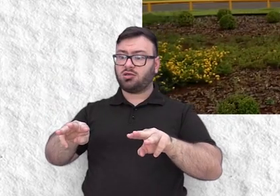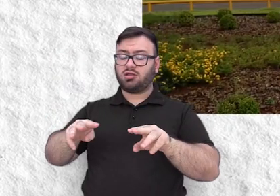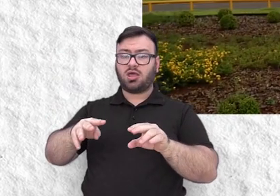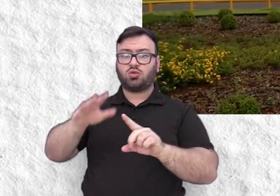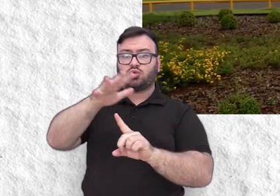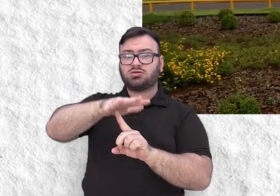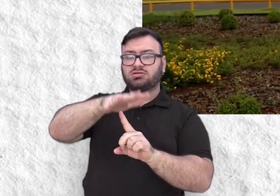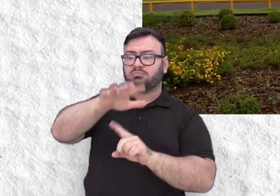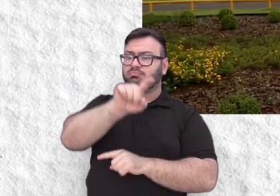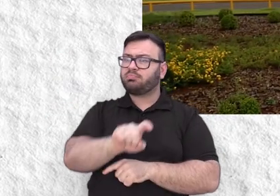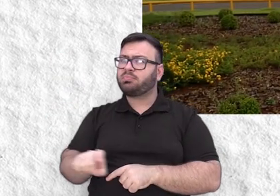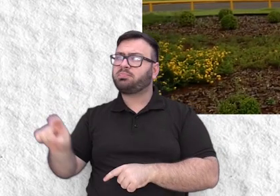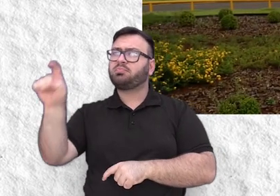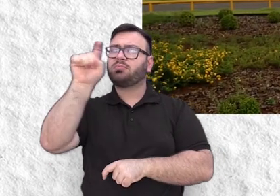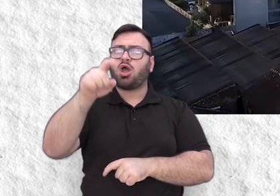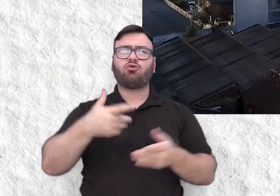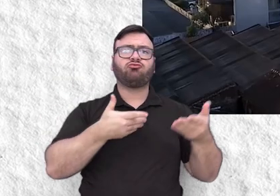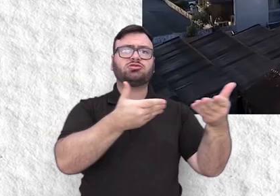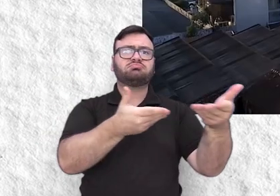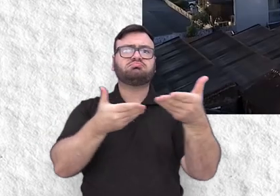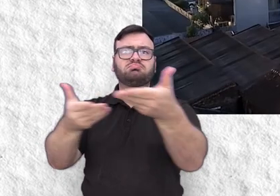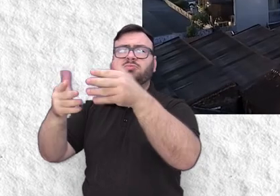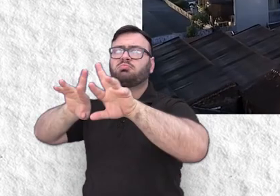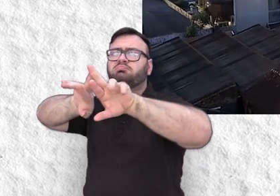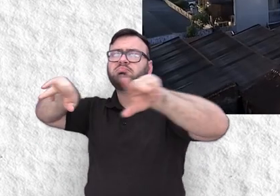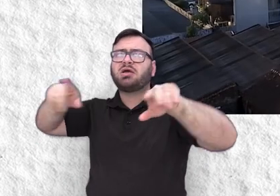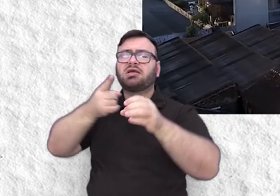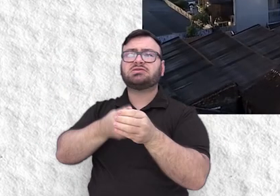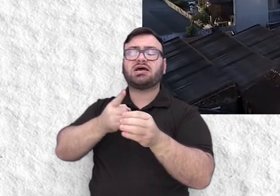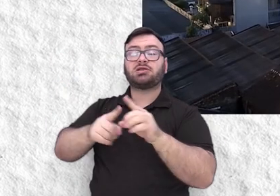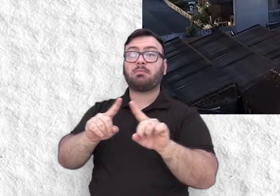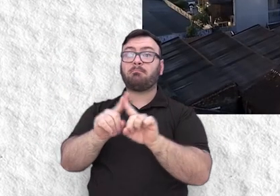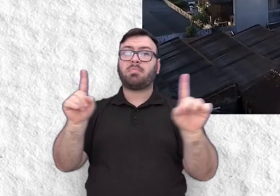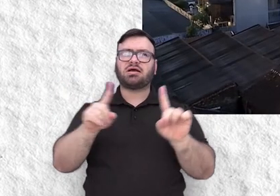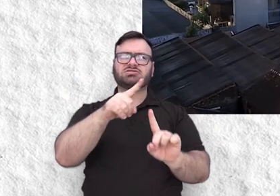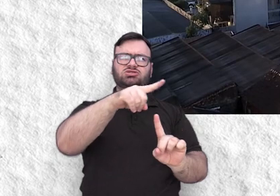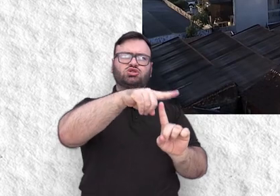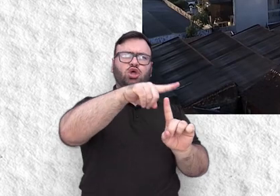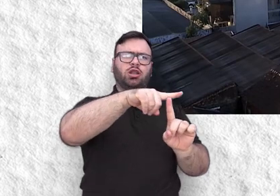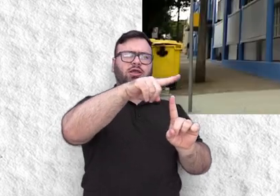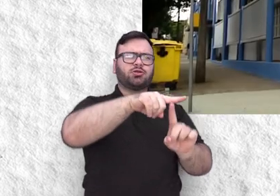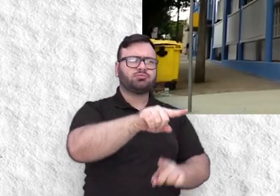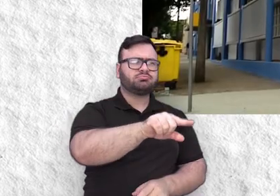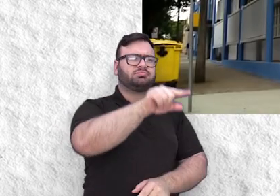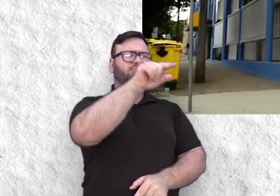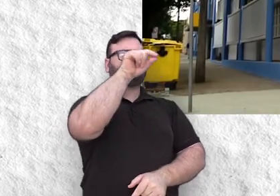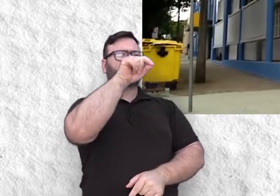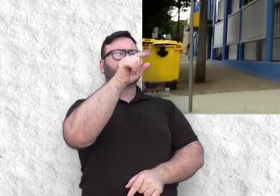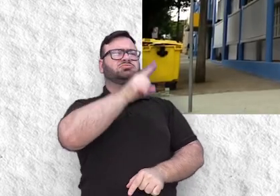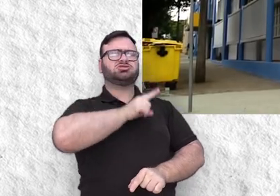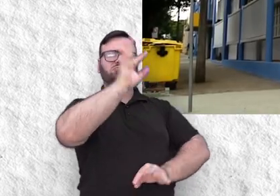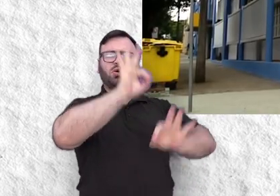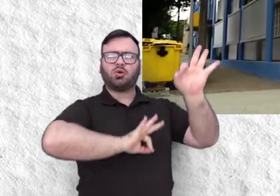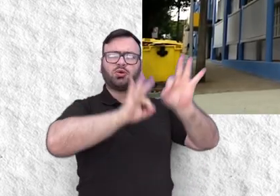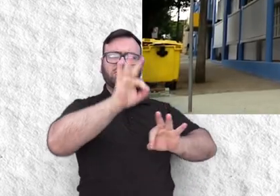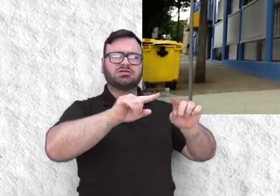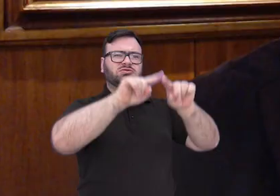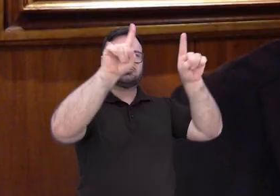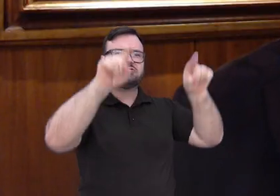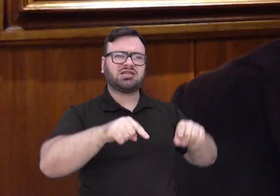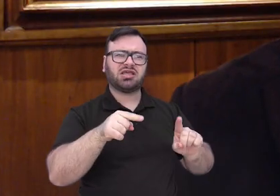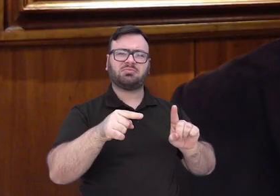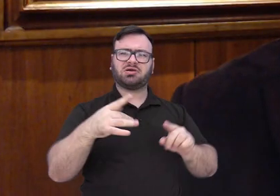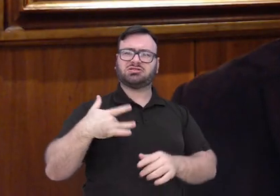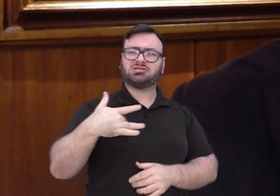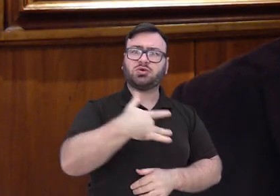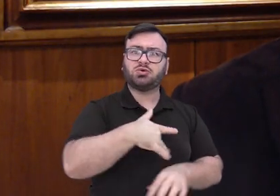Visitamos diferentes cidades no Paraná. Mas Toledo logo despontou pela organização de seu sistema de saúde, pelo acolhimento